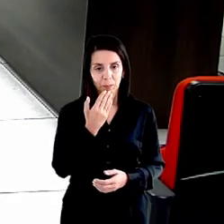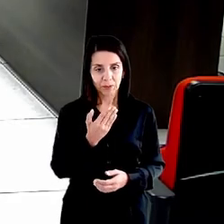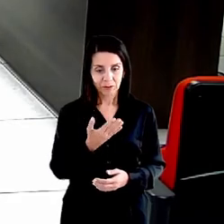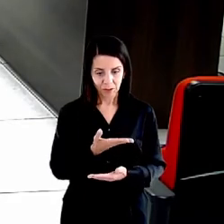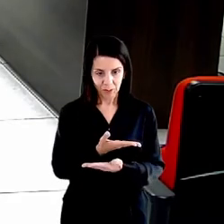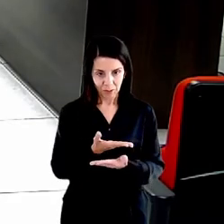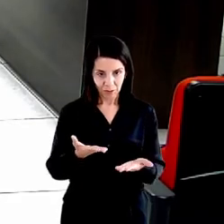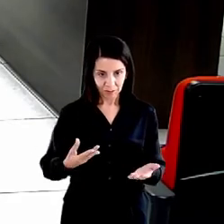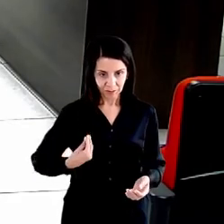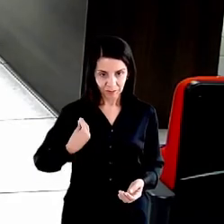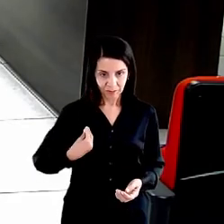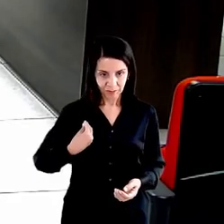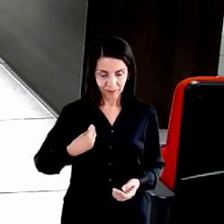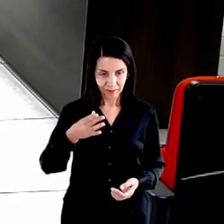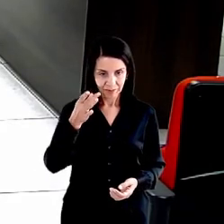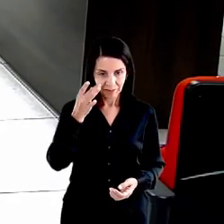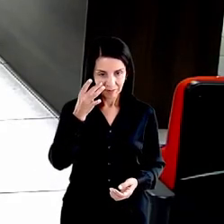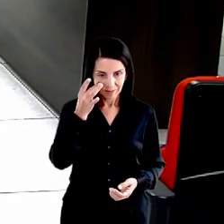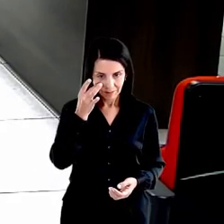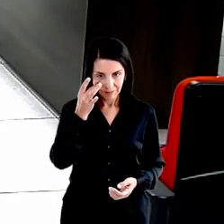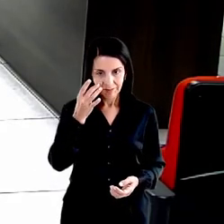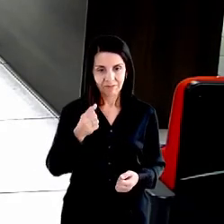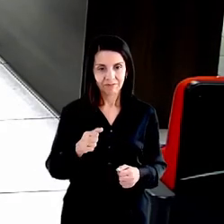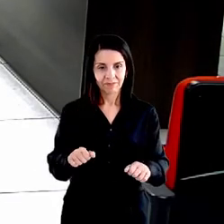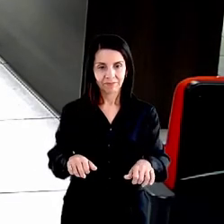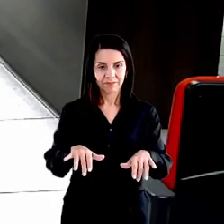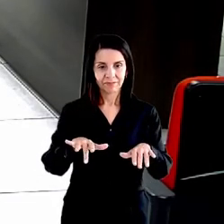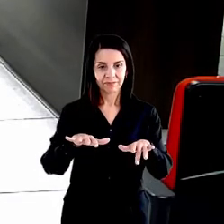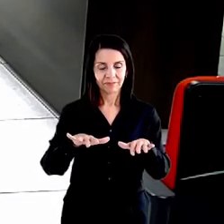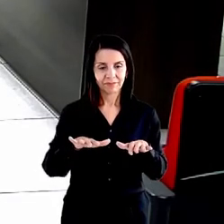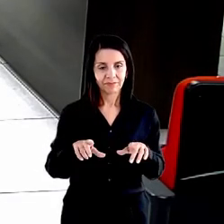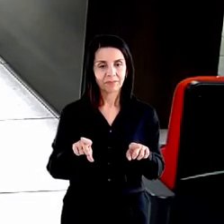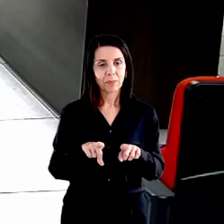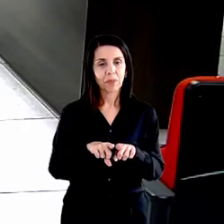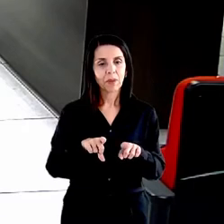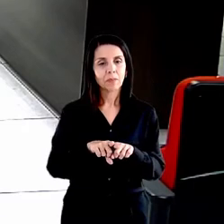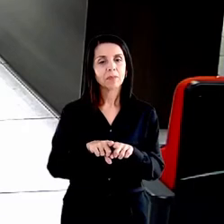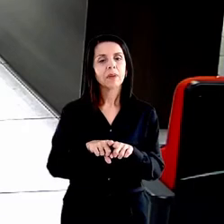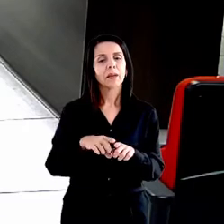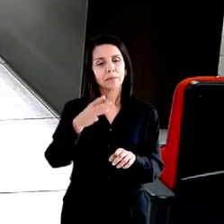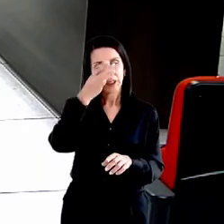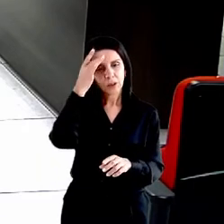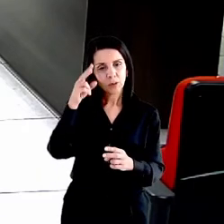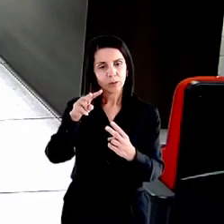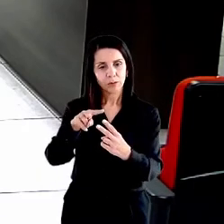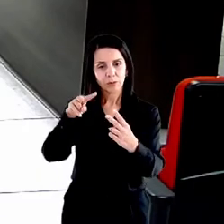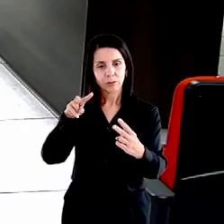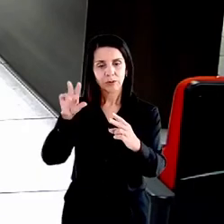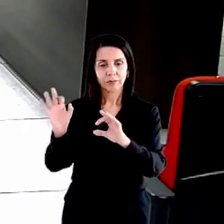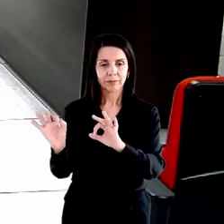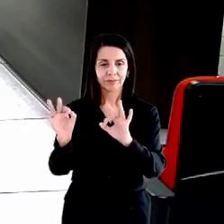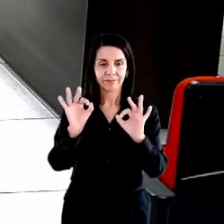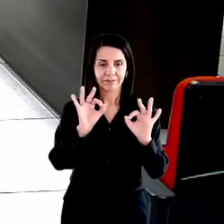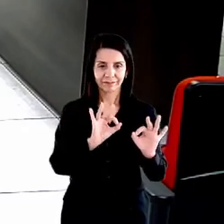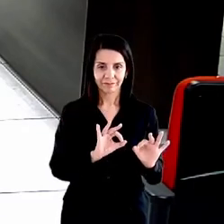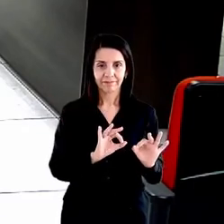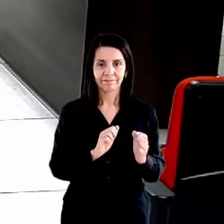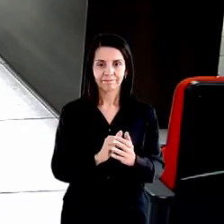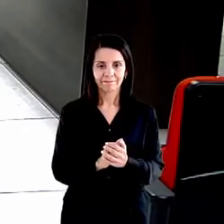presentes aqui neste plenário e também a todos os presentes virtualmente, já que são tantas